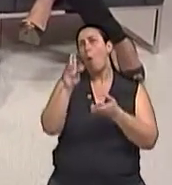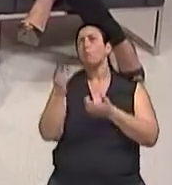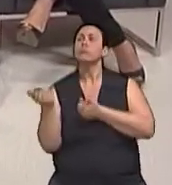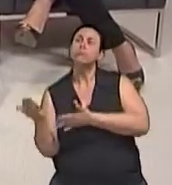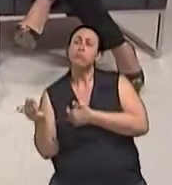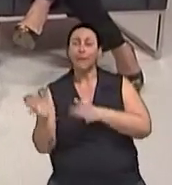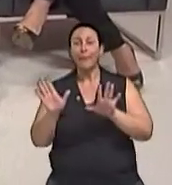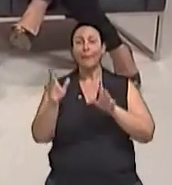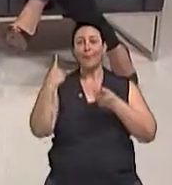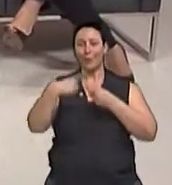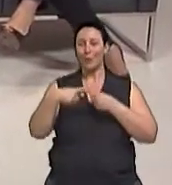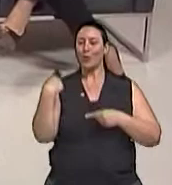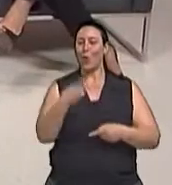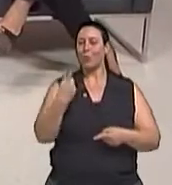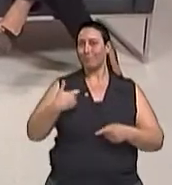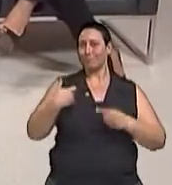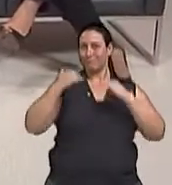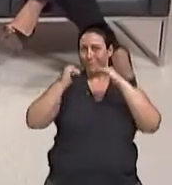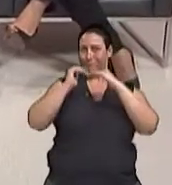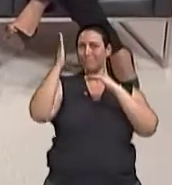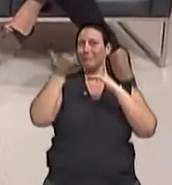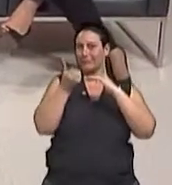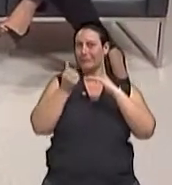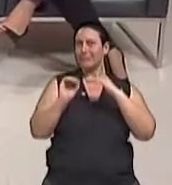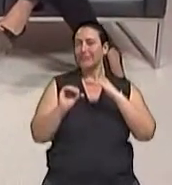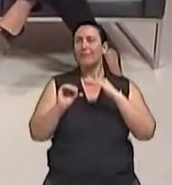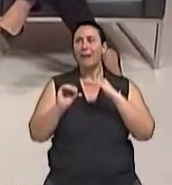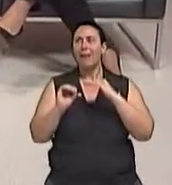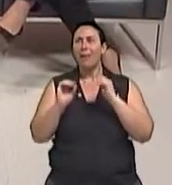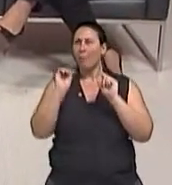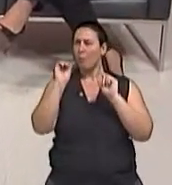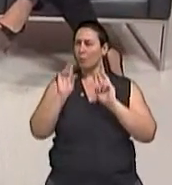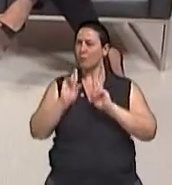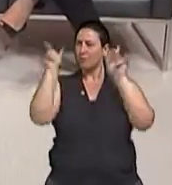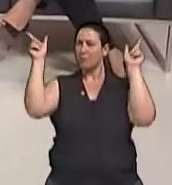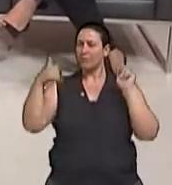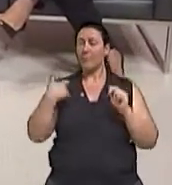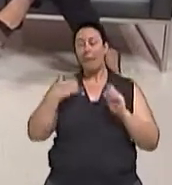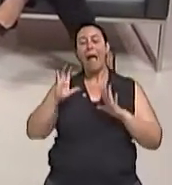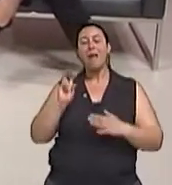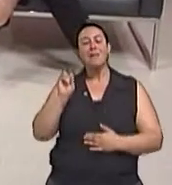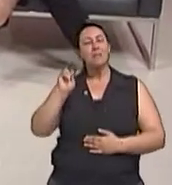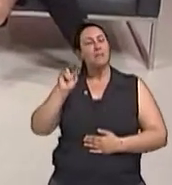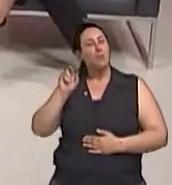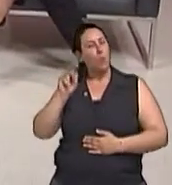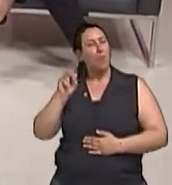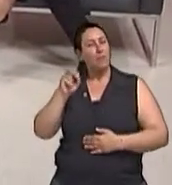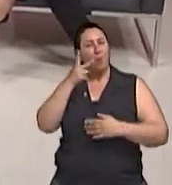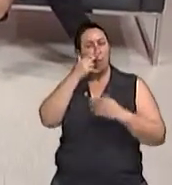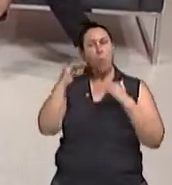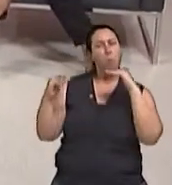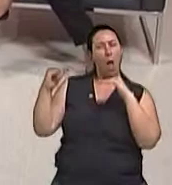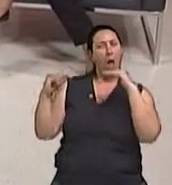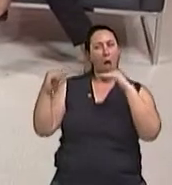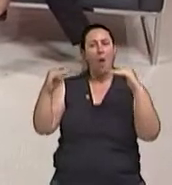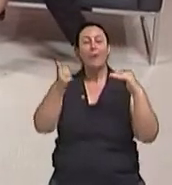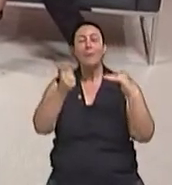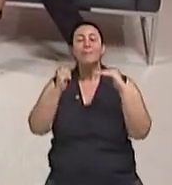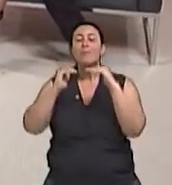Porque quando a gente passa dos 60, a vida fica um pouco diferente. Então, os 50 a gente segura, quase igual, doutora.